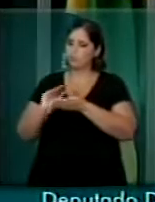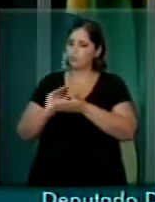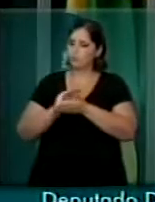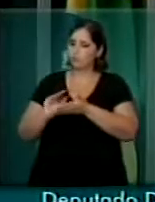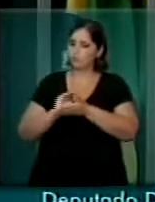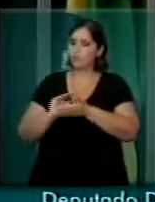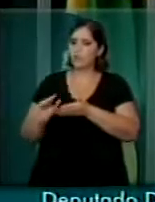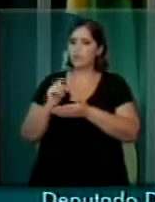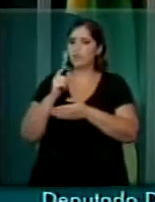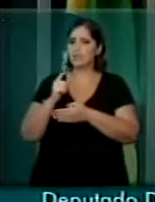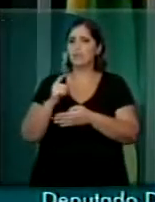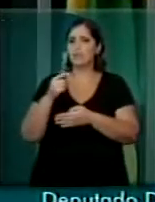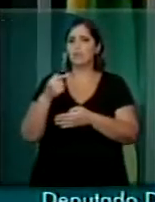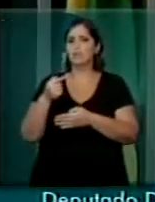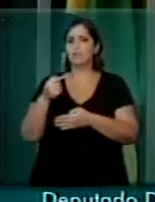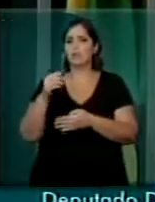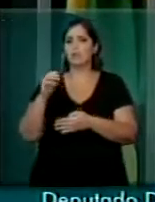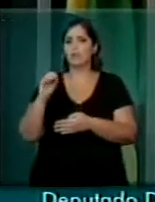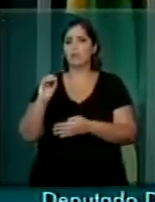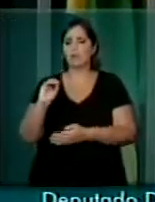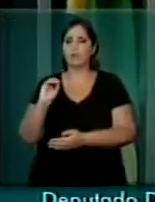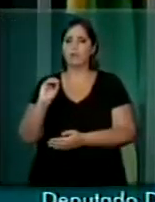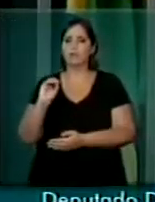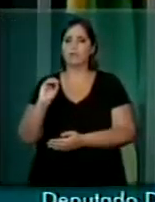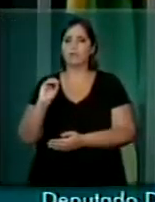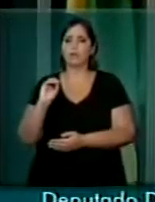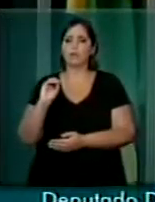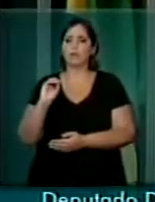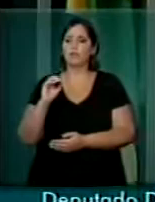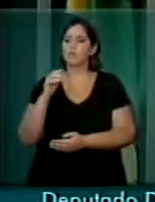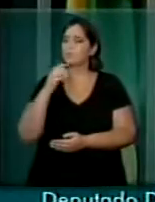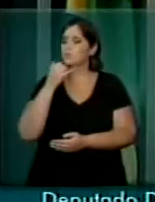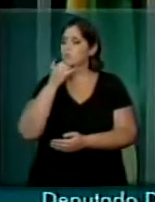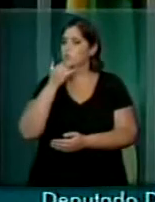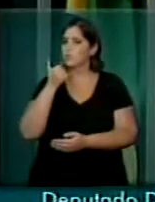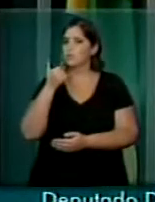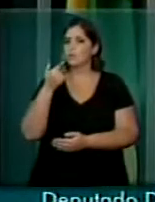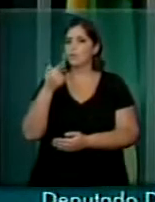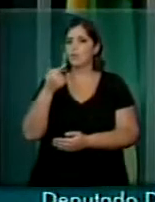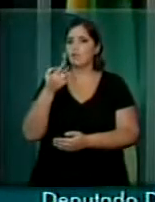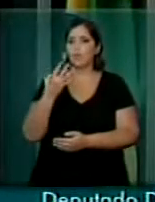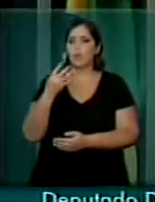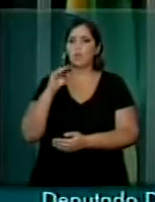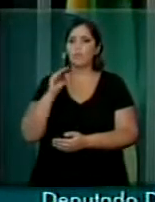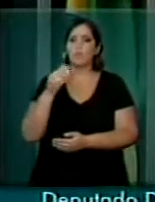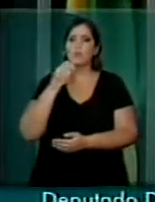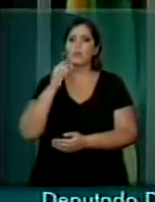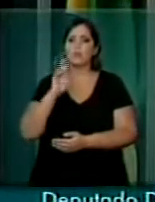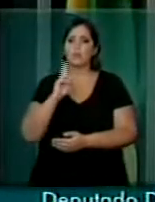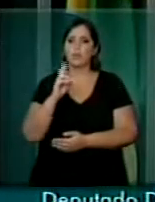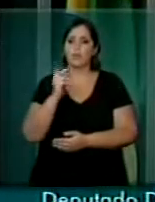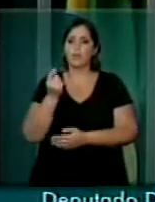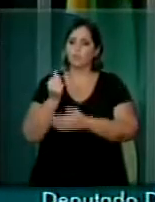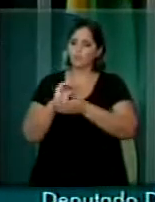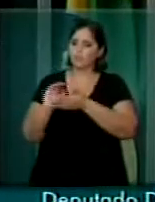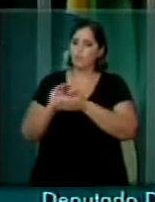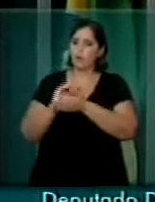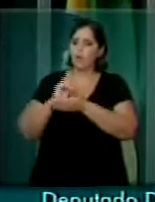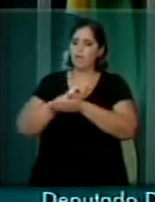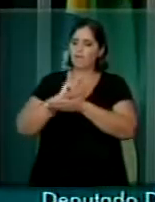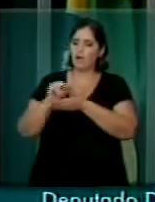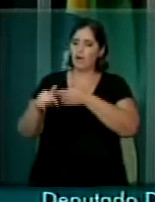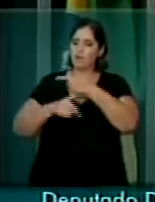174 bilhões de reais em diversas atividades